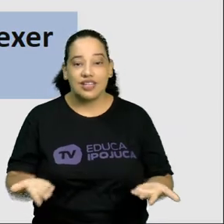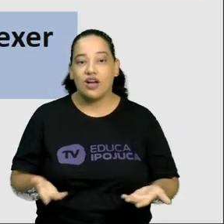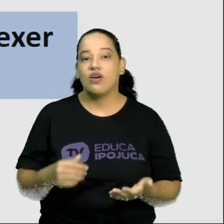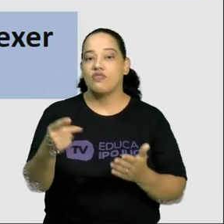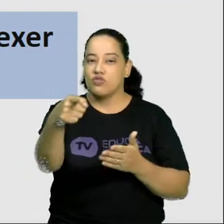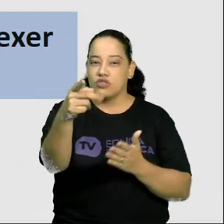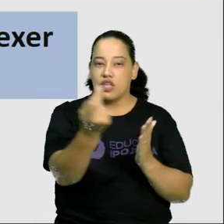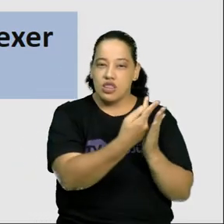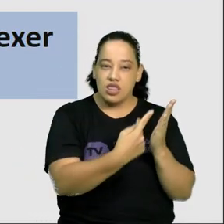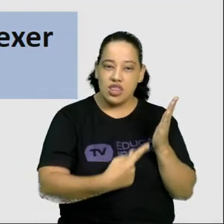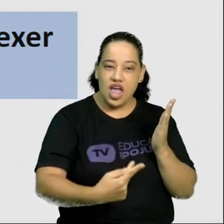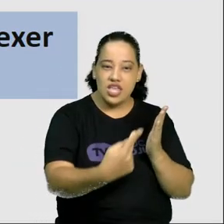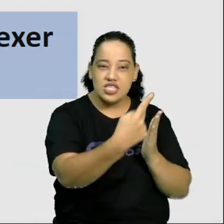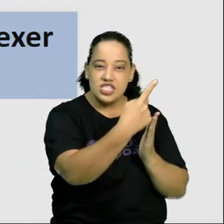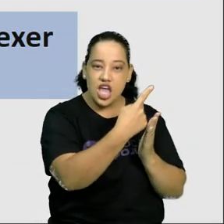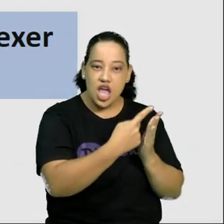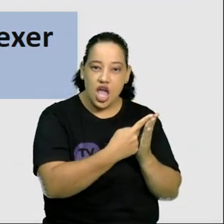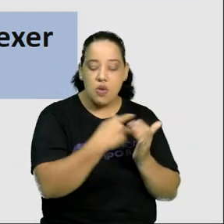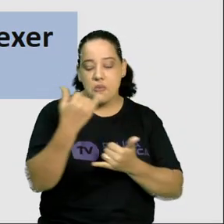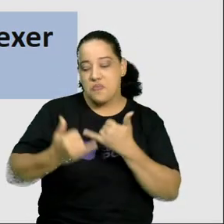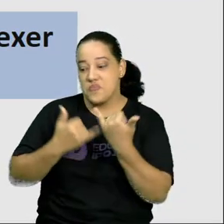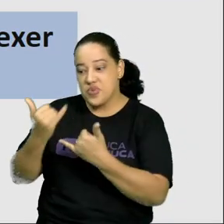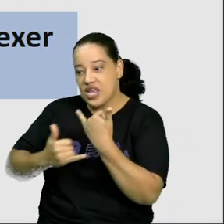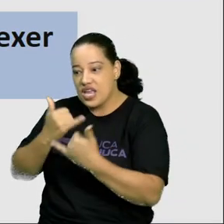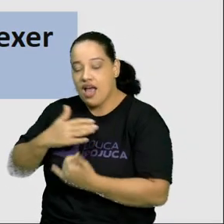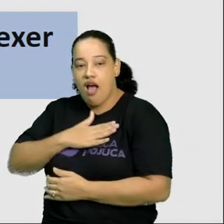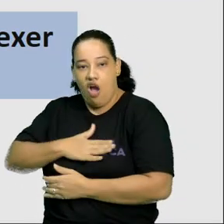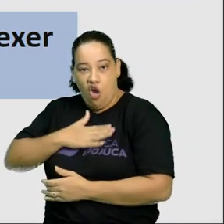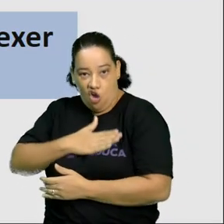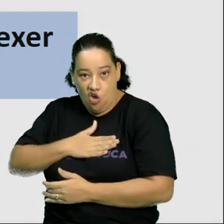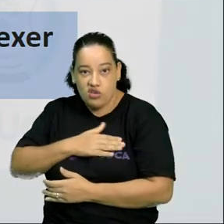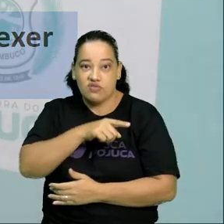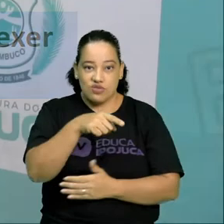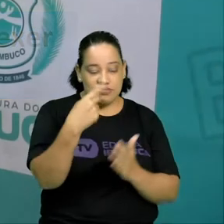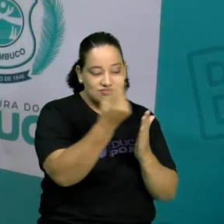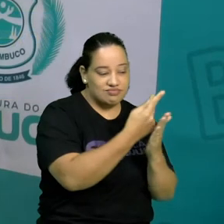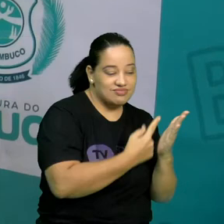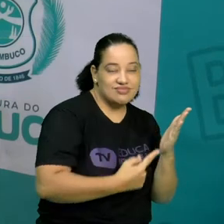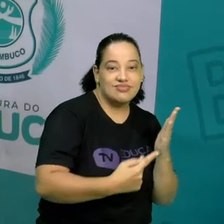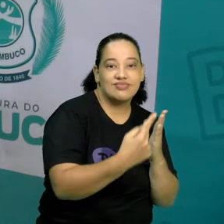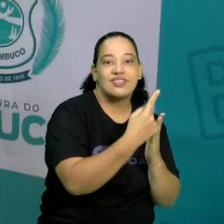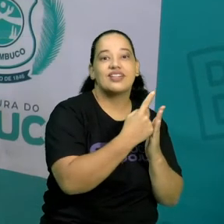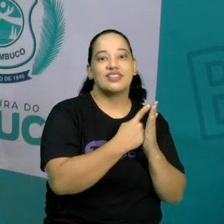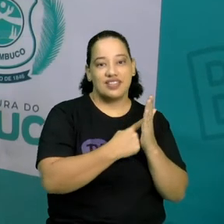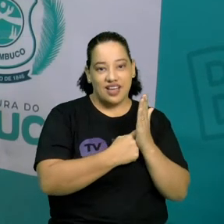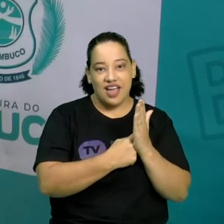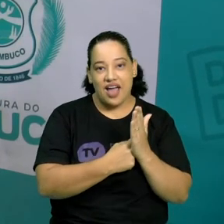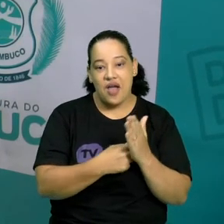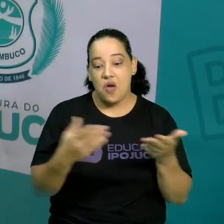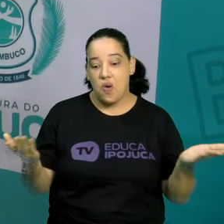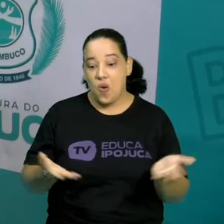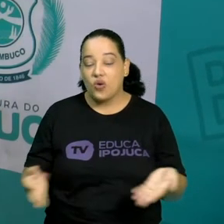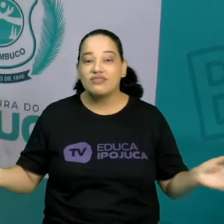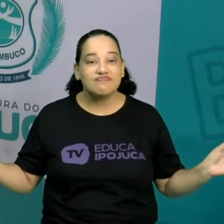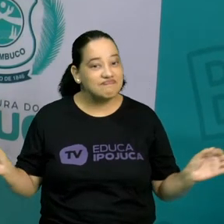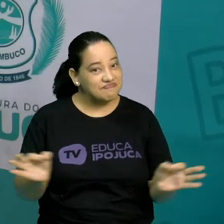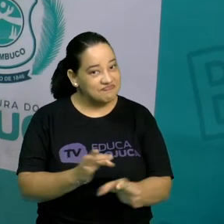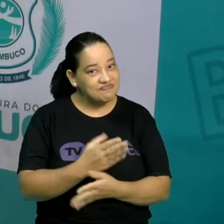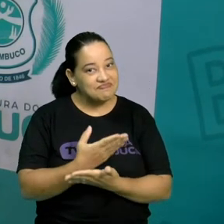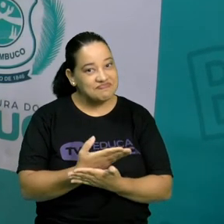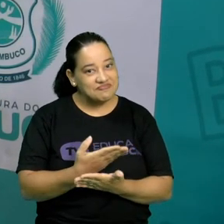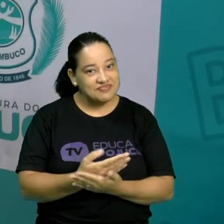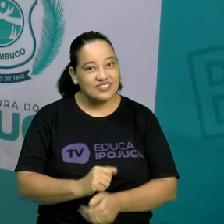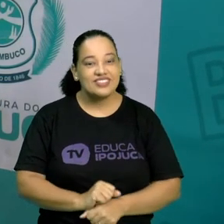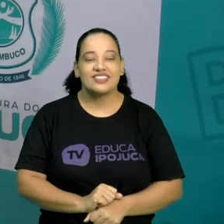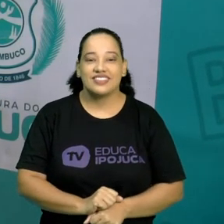desenho de sua brincadeira favorita para mexer bem o corpo. Então, por hoje, a nossa aula chegou ao